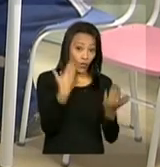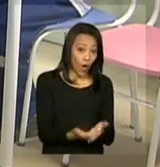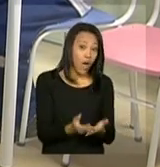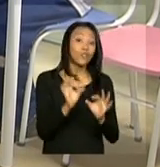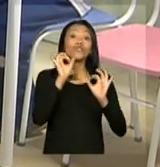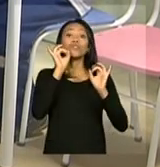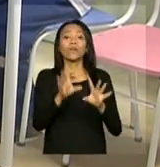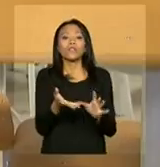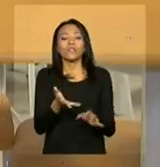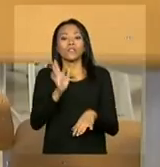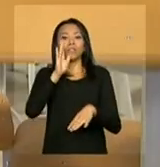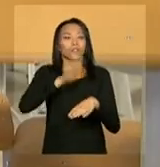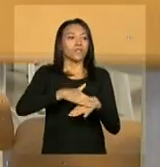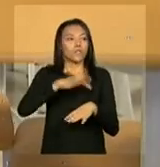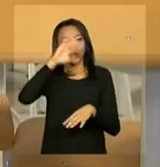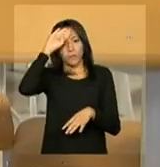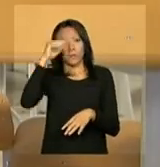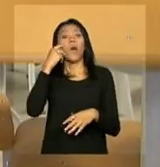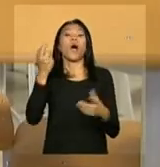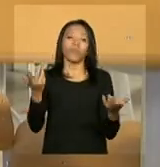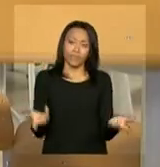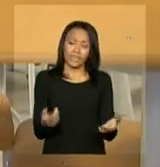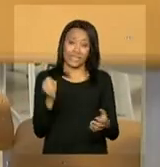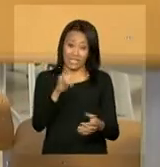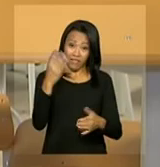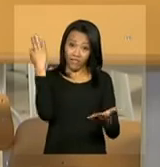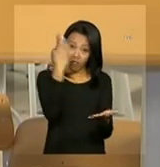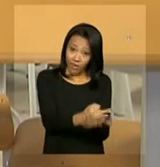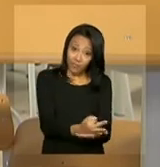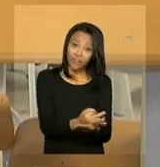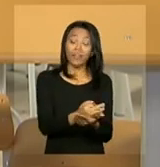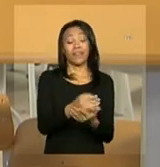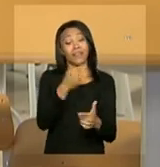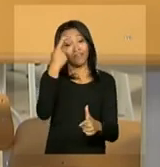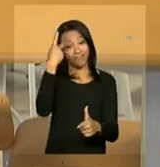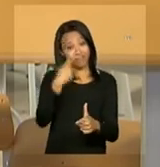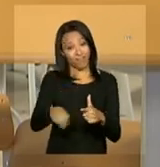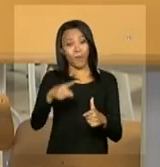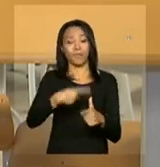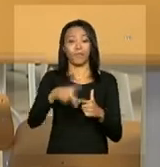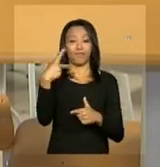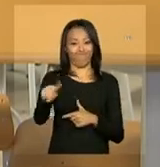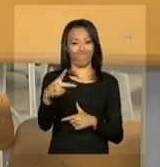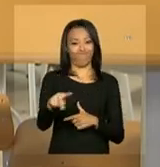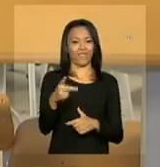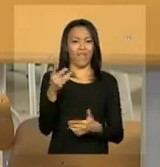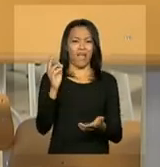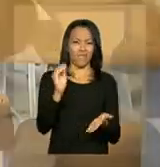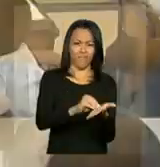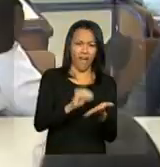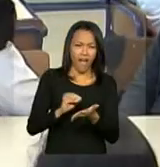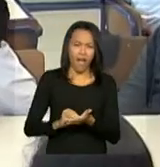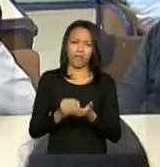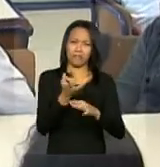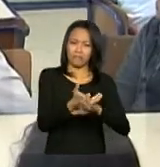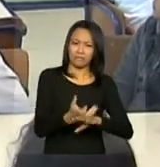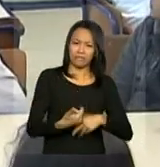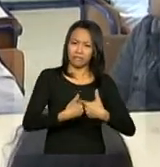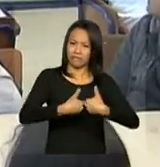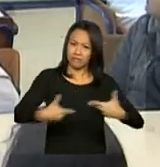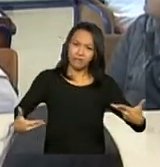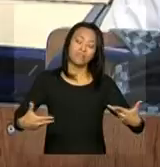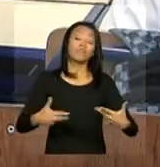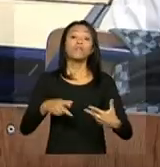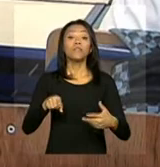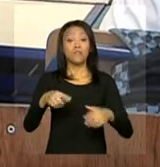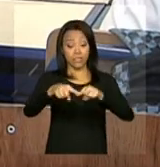último caso. Cada vez que falta, aí vai prejudicar ele mesmo. Vai matéria faltando, né? E na sala